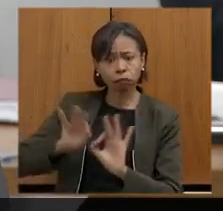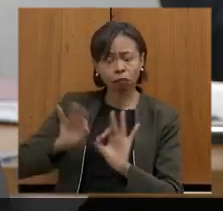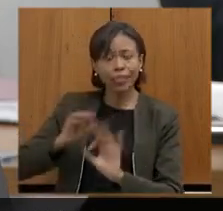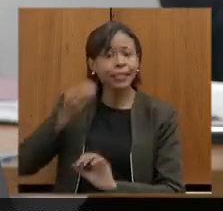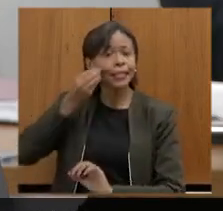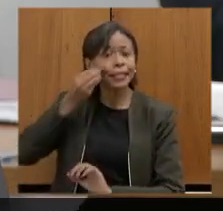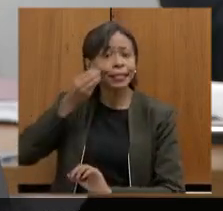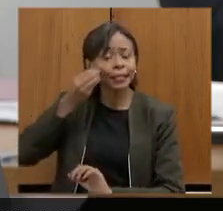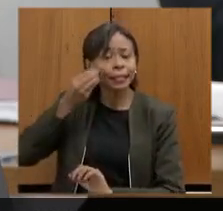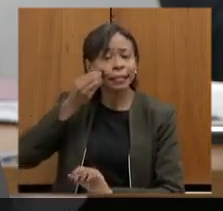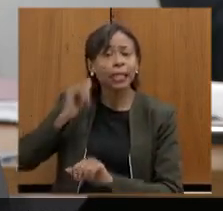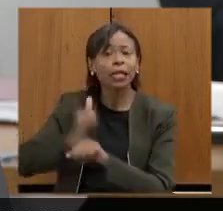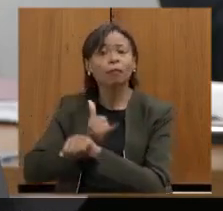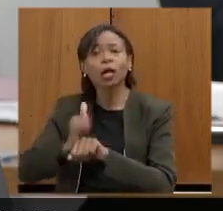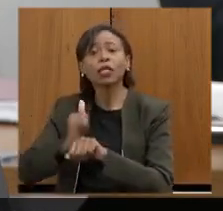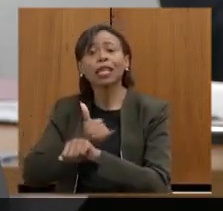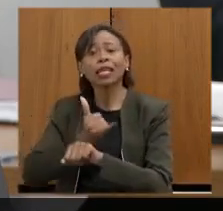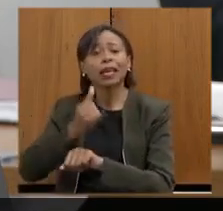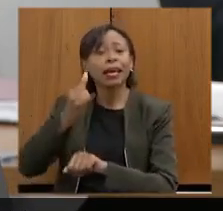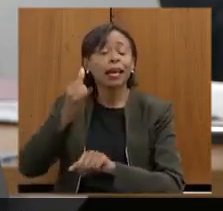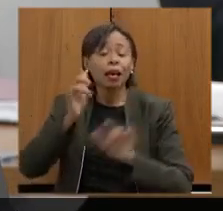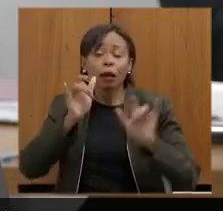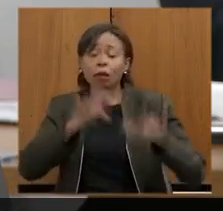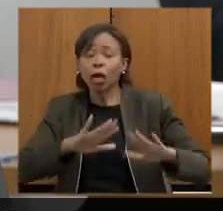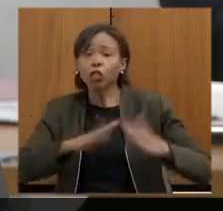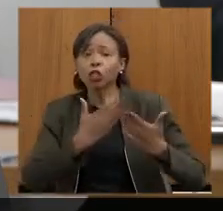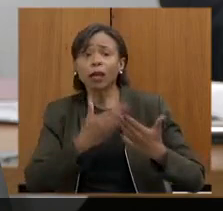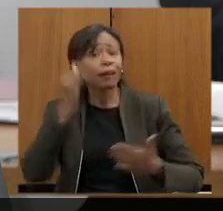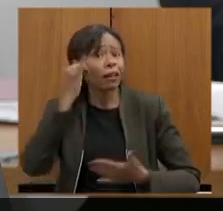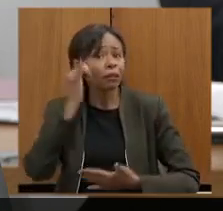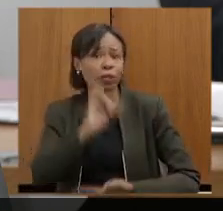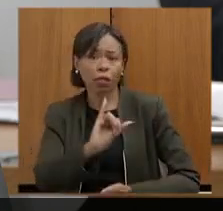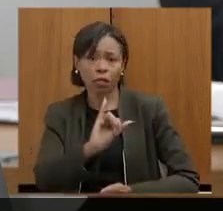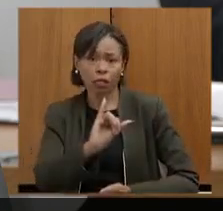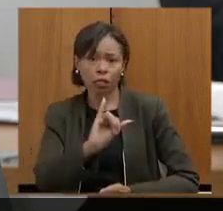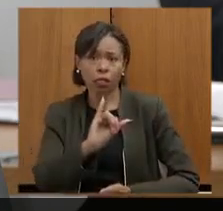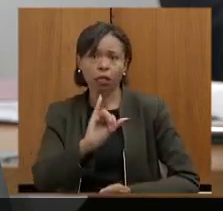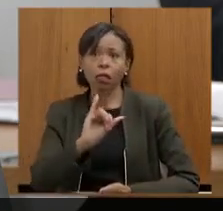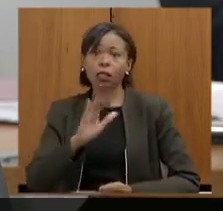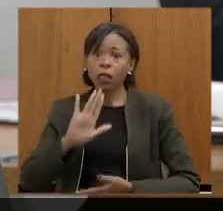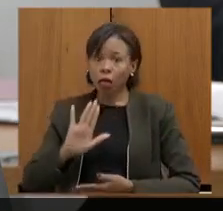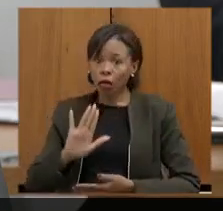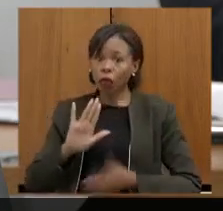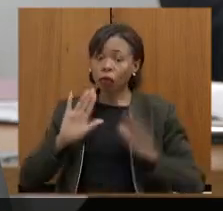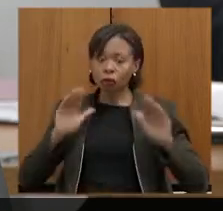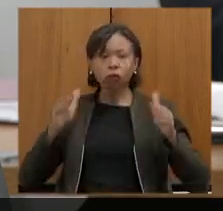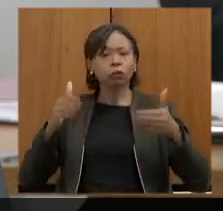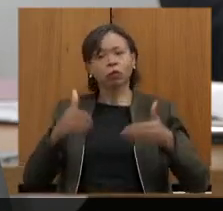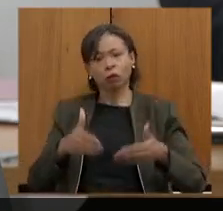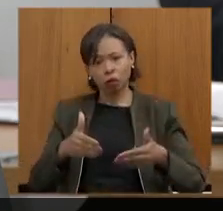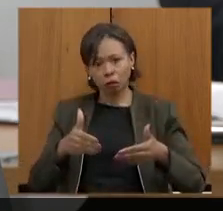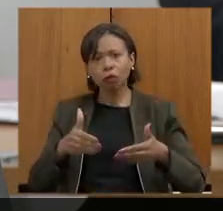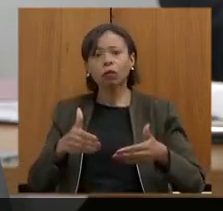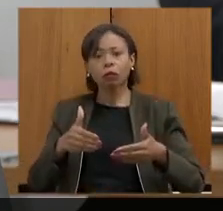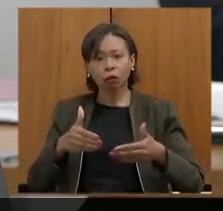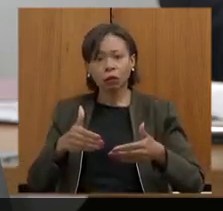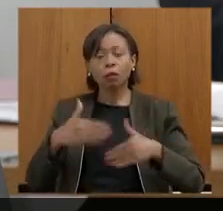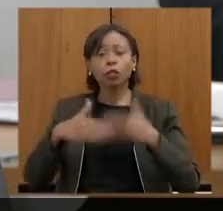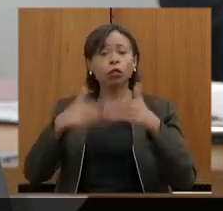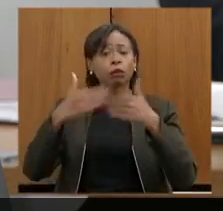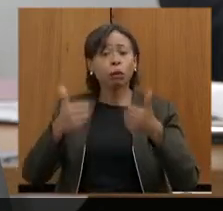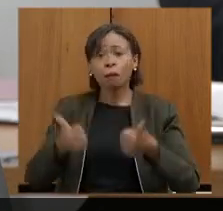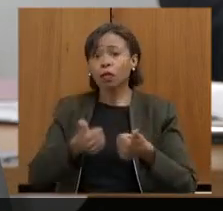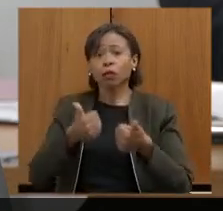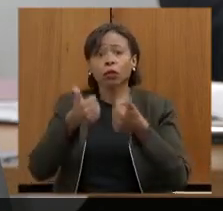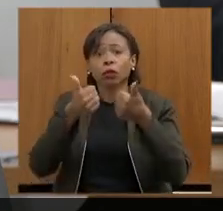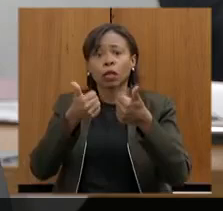a prevenção ao abandono e a evasão escolar. Então, o que a gente vê aqui é foco. É foco em melhorar a aprendizagem das